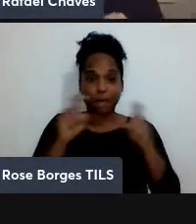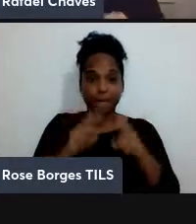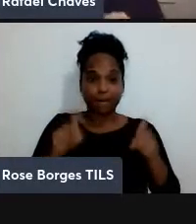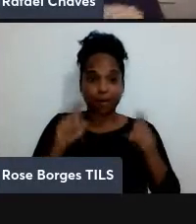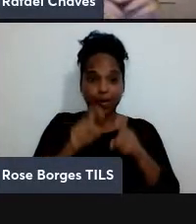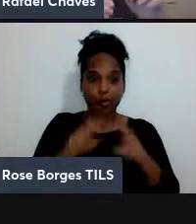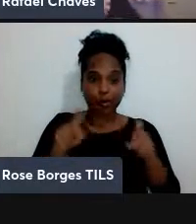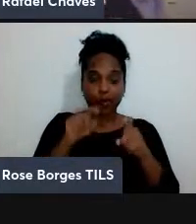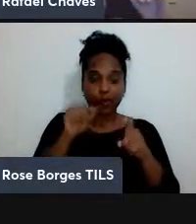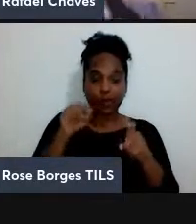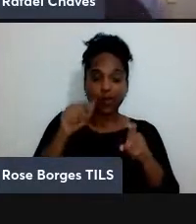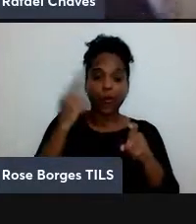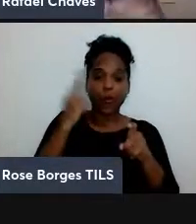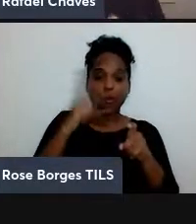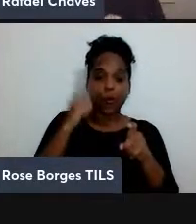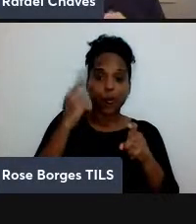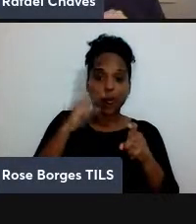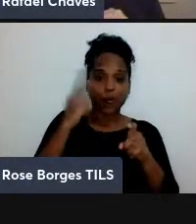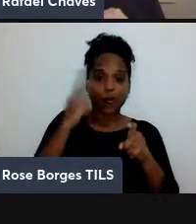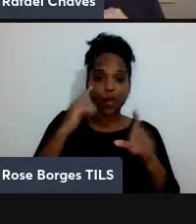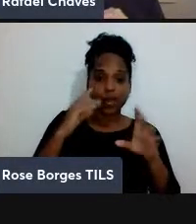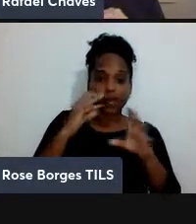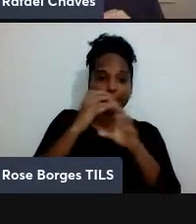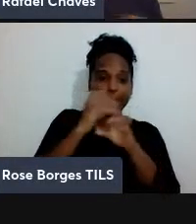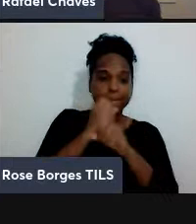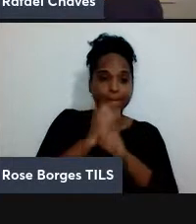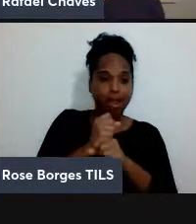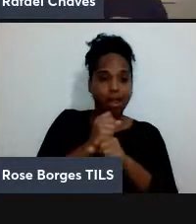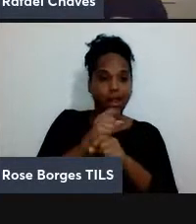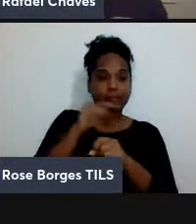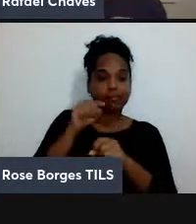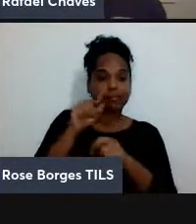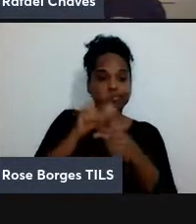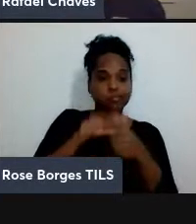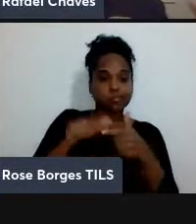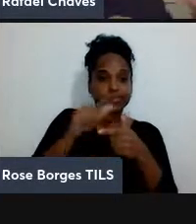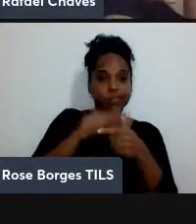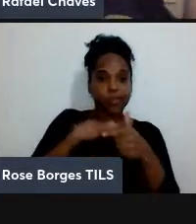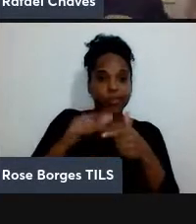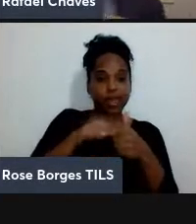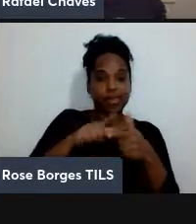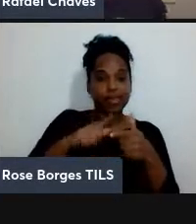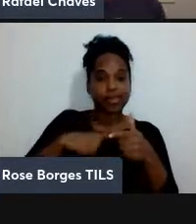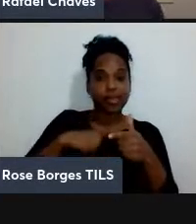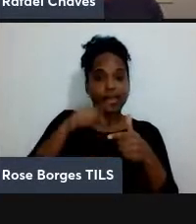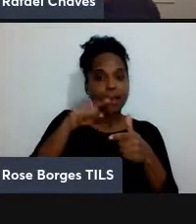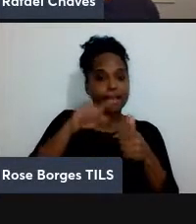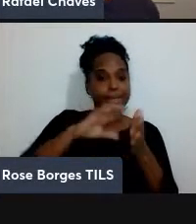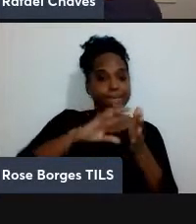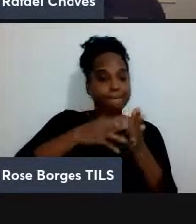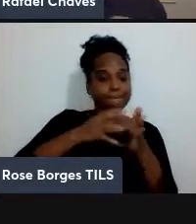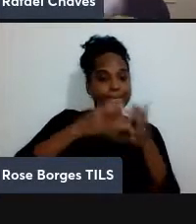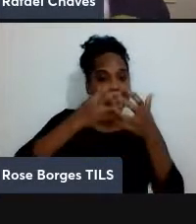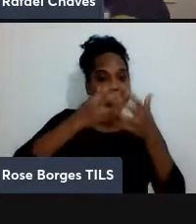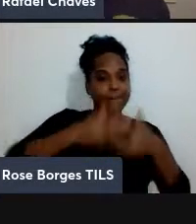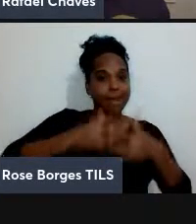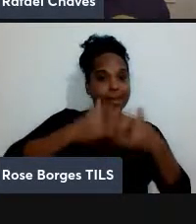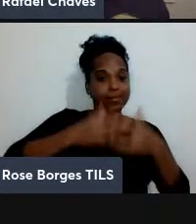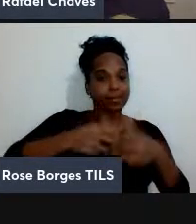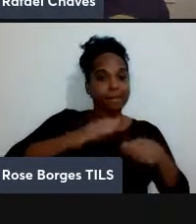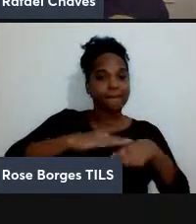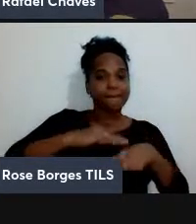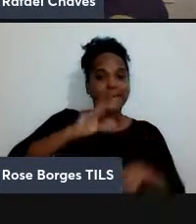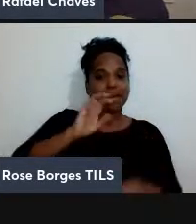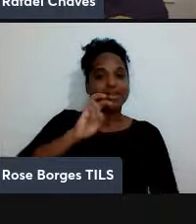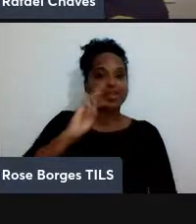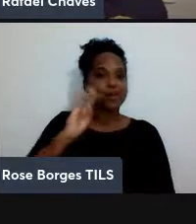resolver alguns tipos particulares de problemas essa máquina aqui já tem mais de 5 mil qubits então a